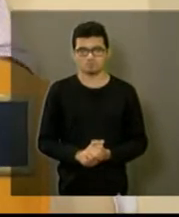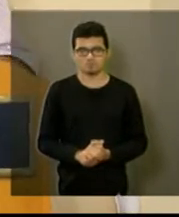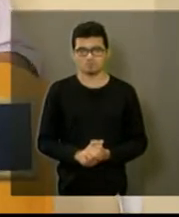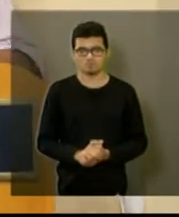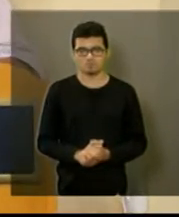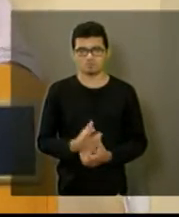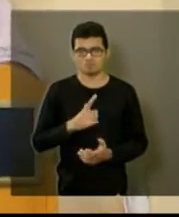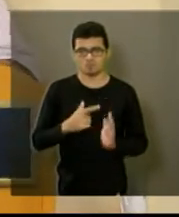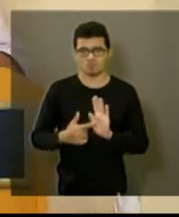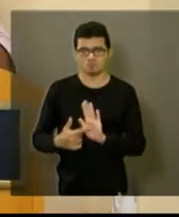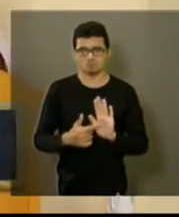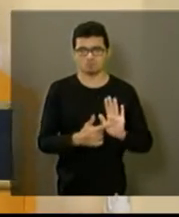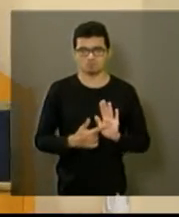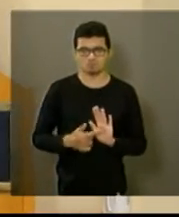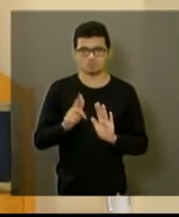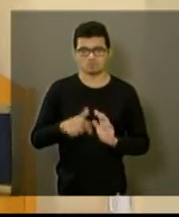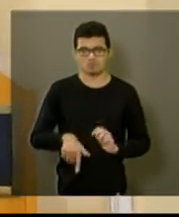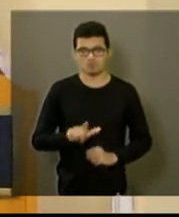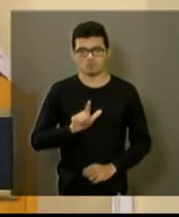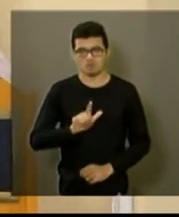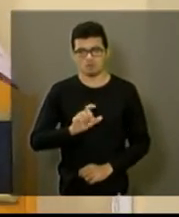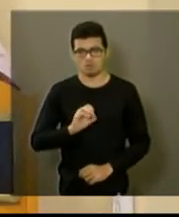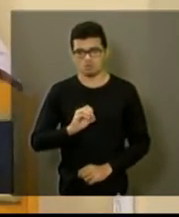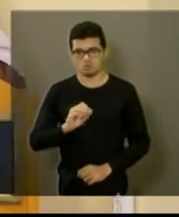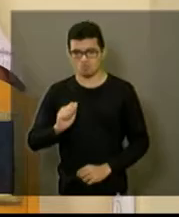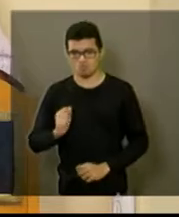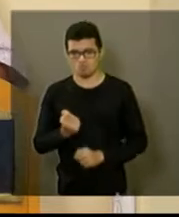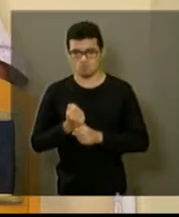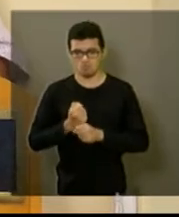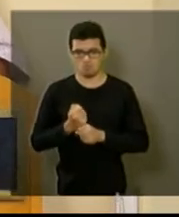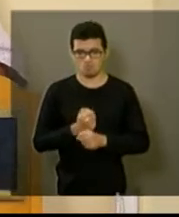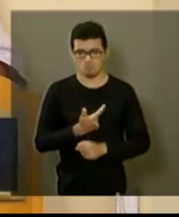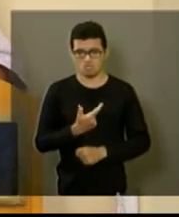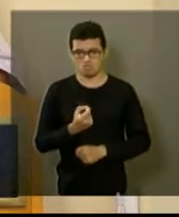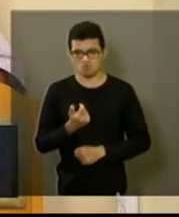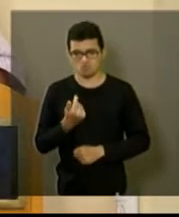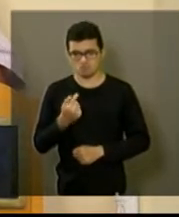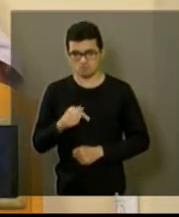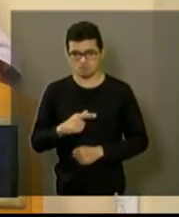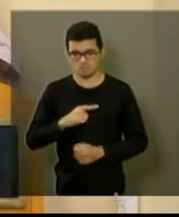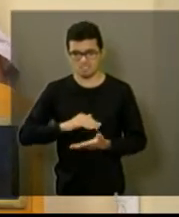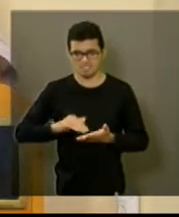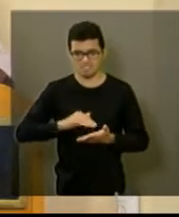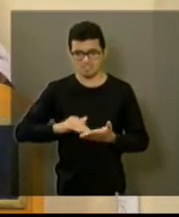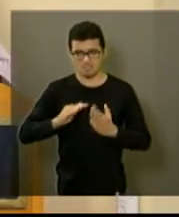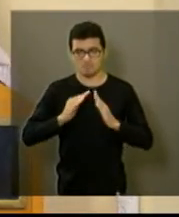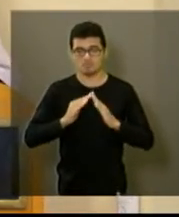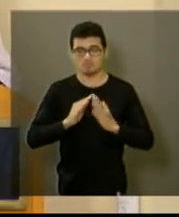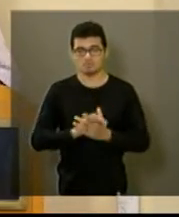apresentar aqui para vocês a lei orçamentária anual de 2017, secretaria de Habitação.